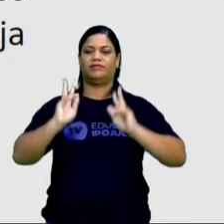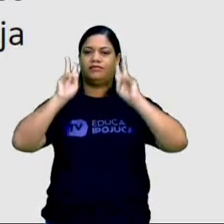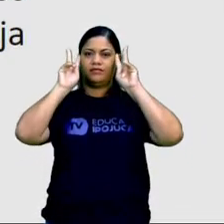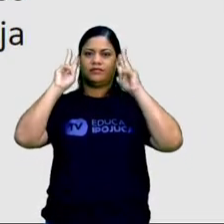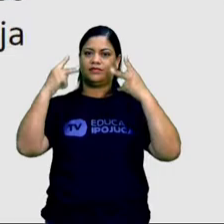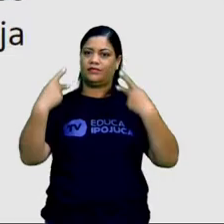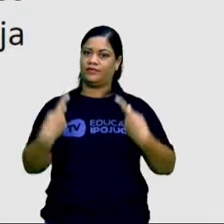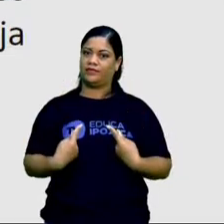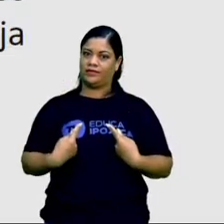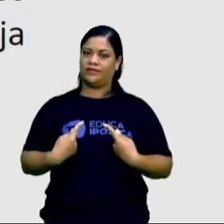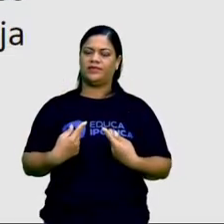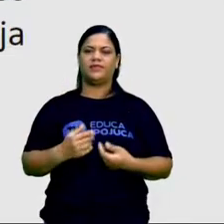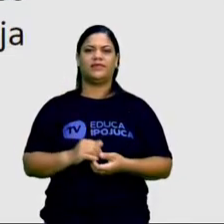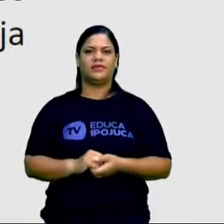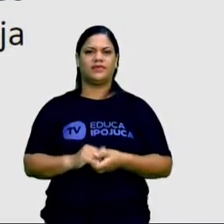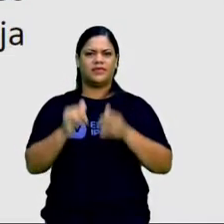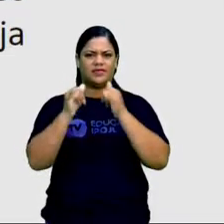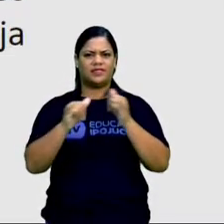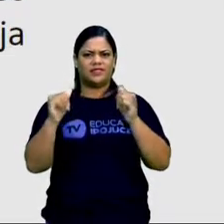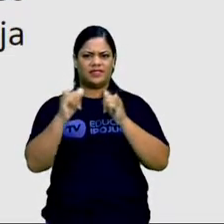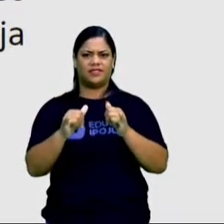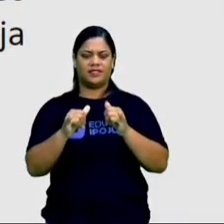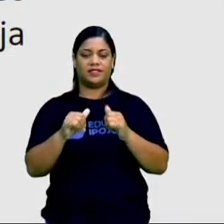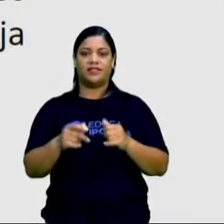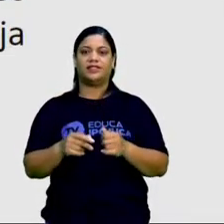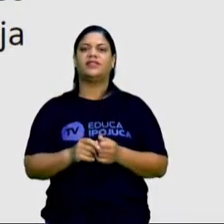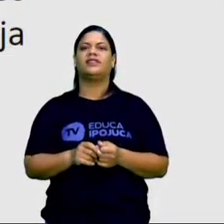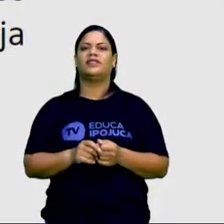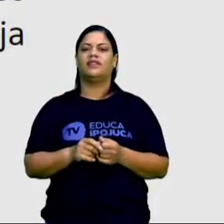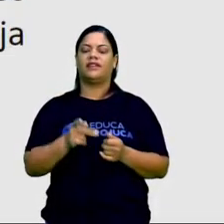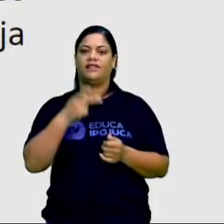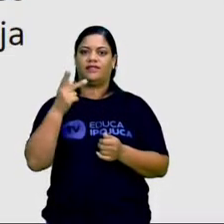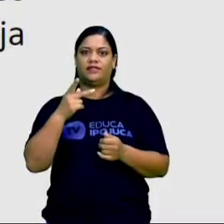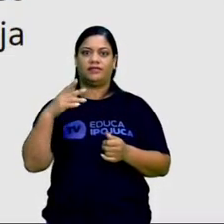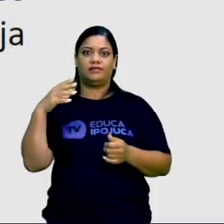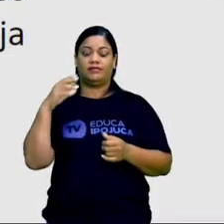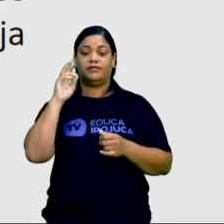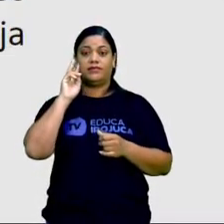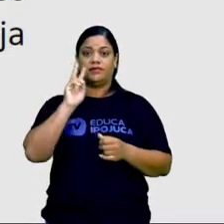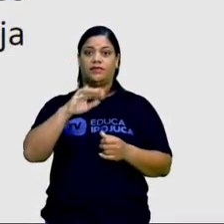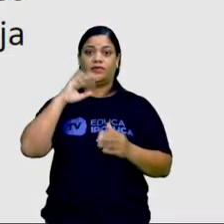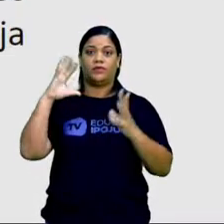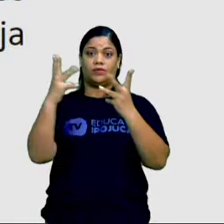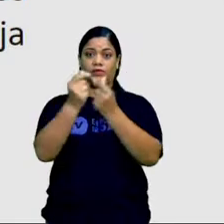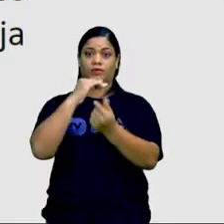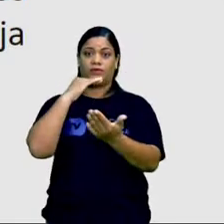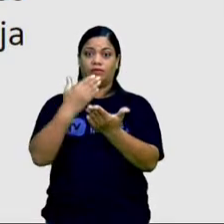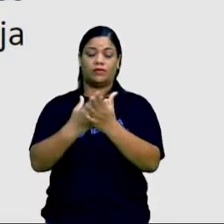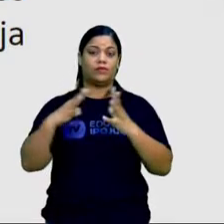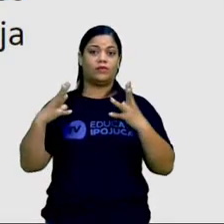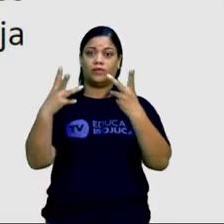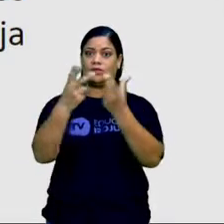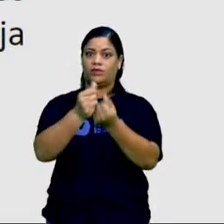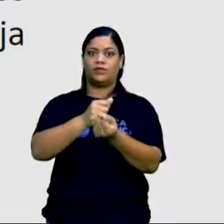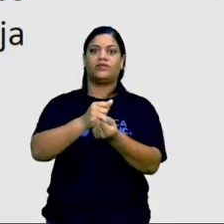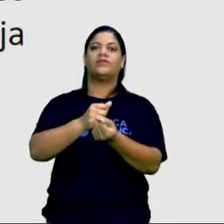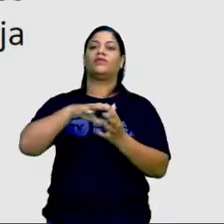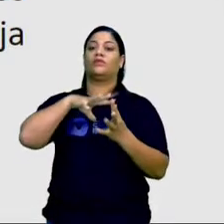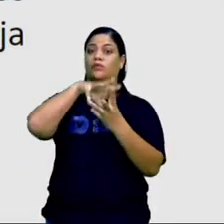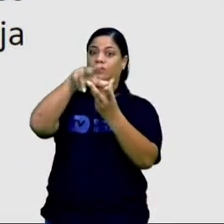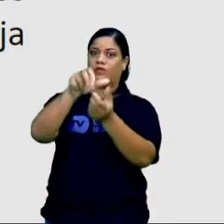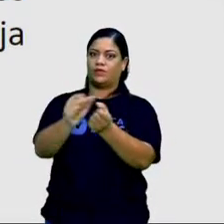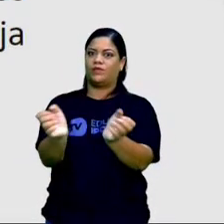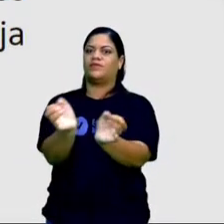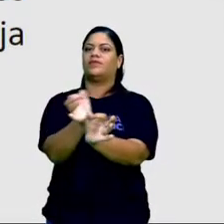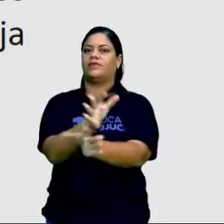Muitas vezes, essas notícias vêm com conteúdo alarmante. Então, eu estou dizendo aí que a humanidade inteira vai acabar. É um conteúdo muito